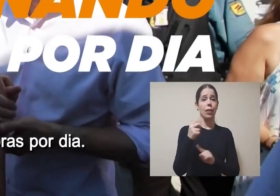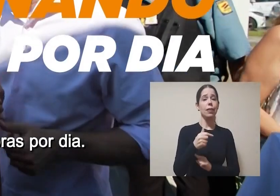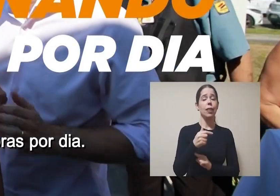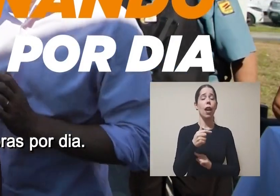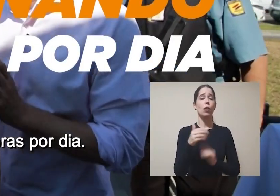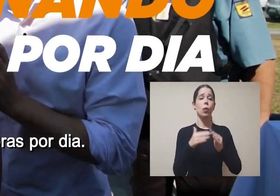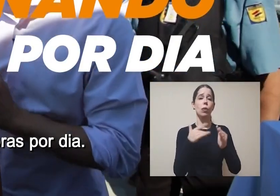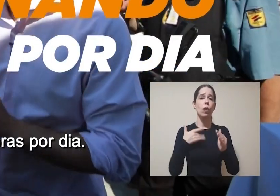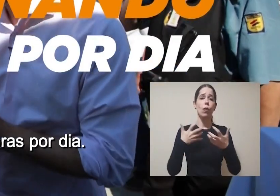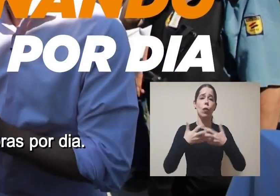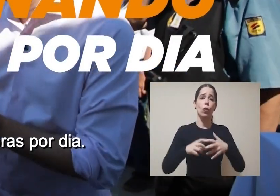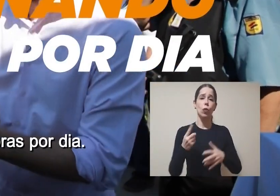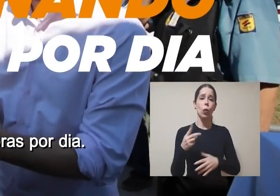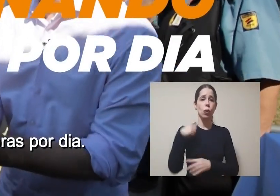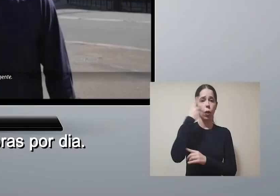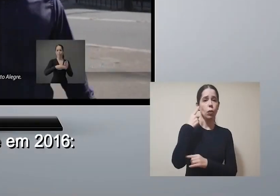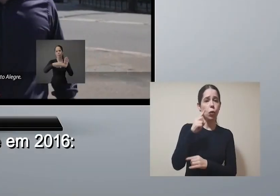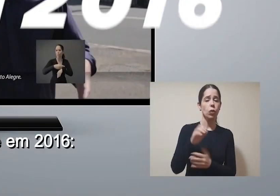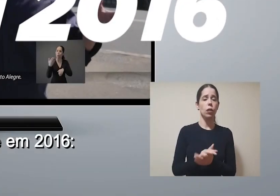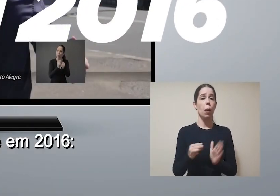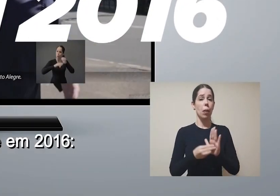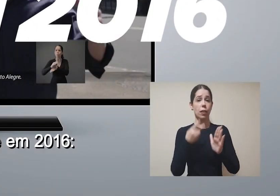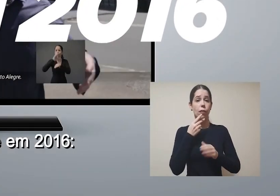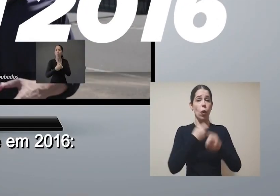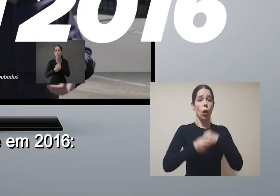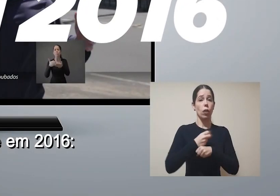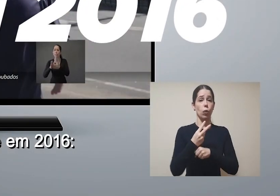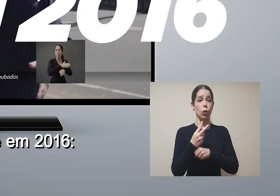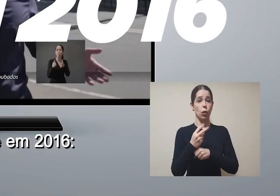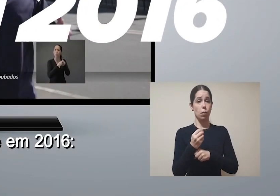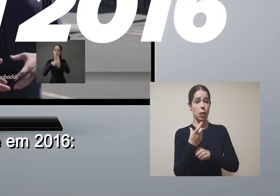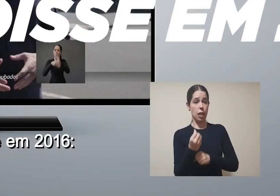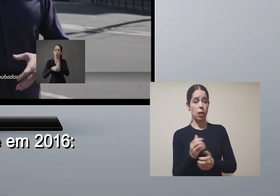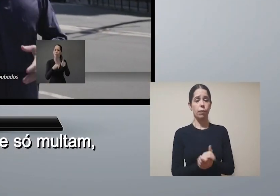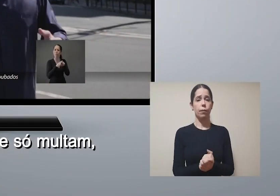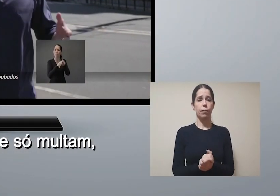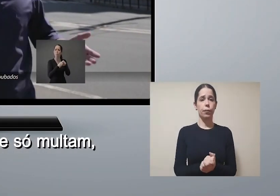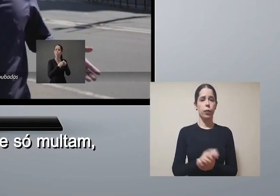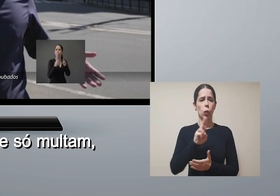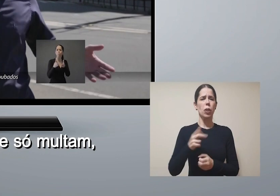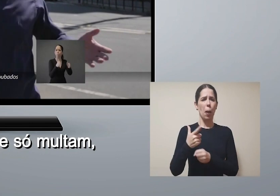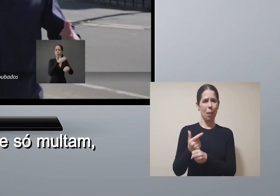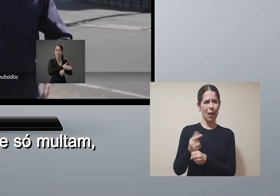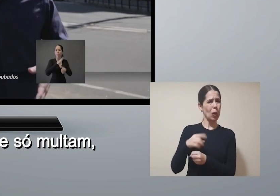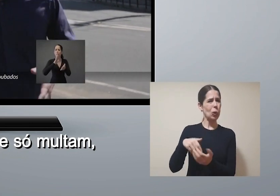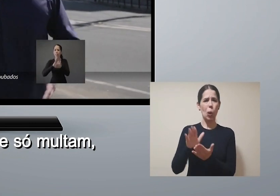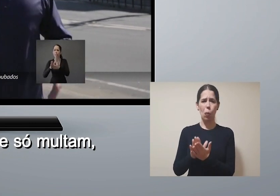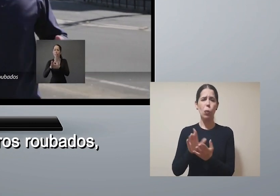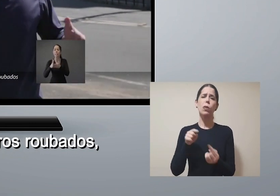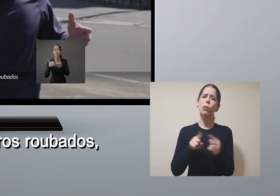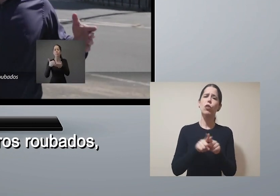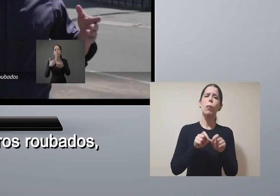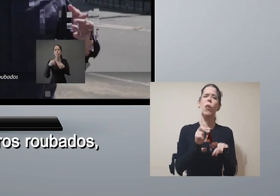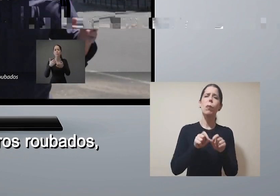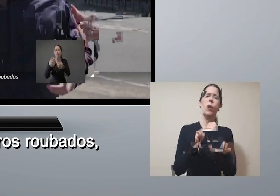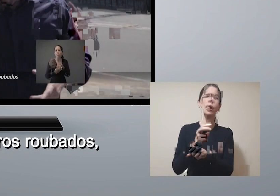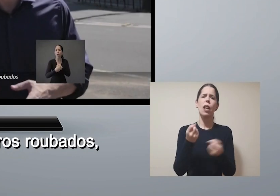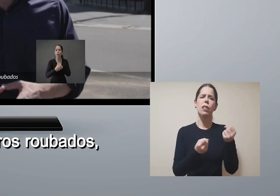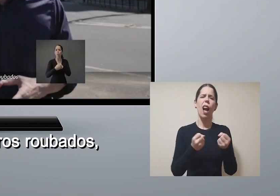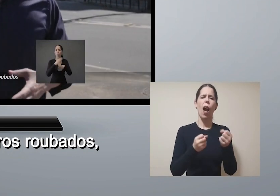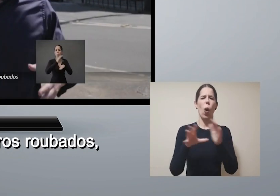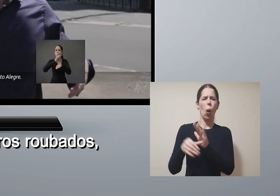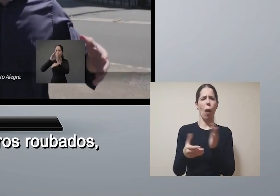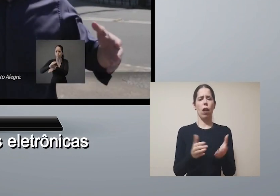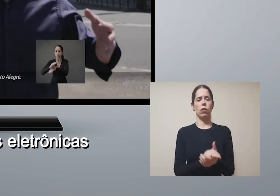funcionando 12 horas por dia. Marquesan disse em 2016. Usar os pardais que só multam para fiscalizar os